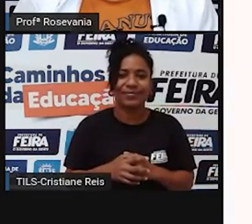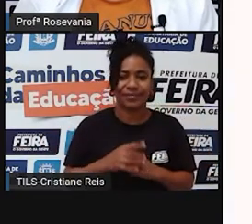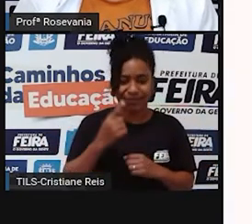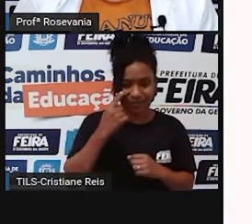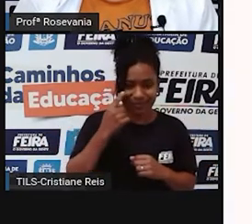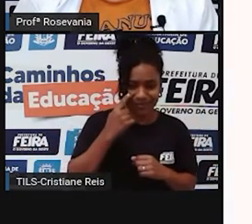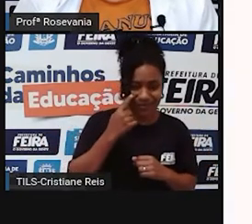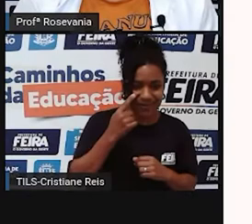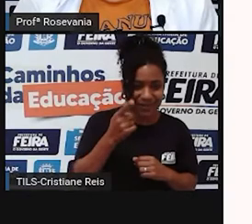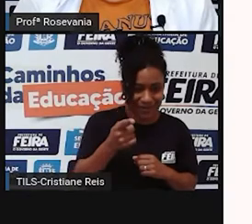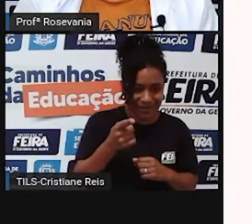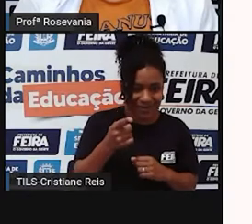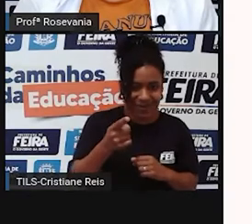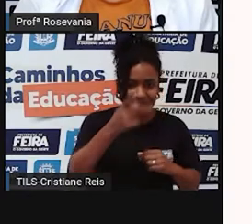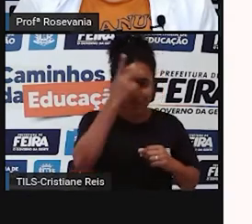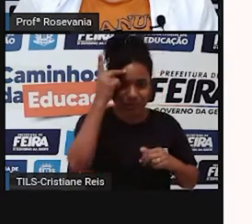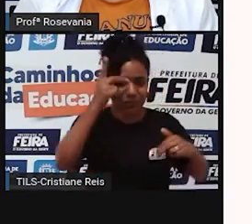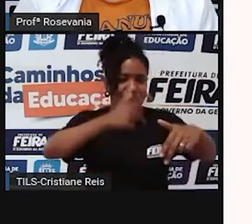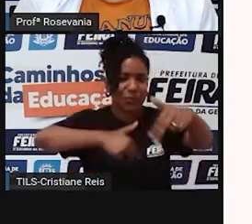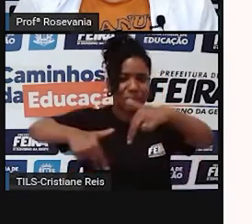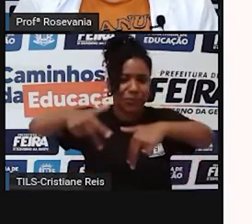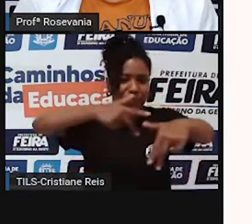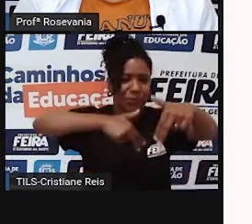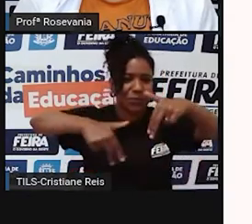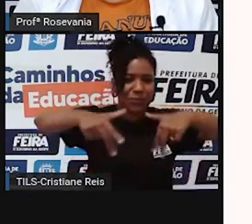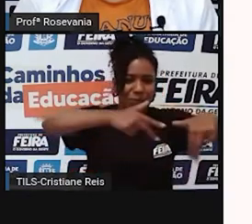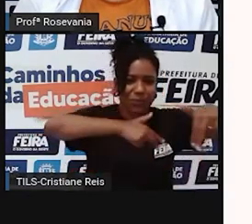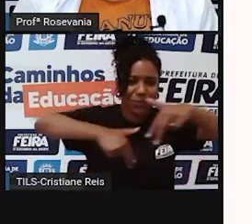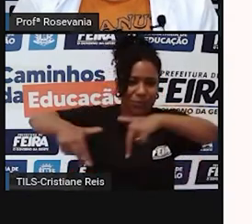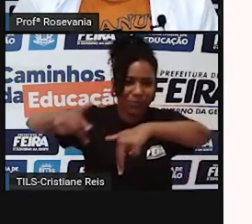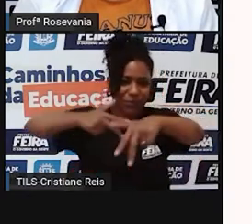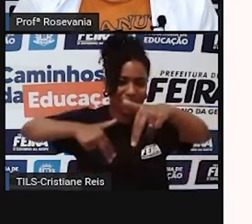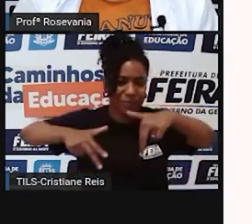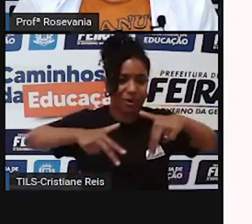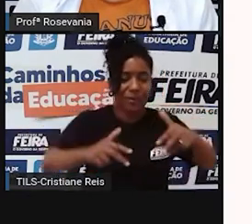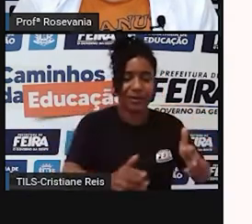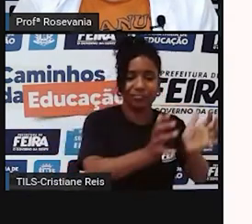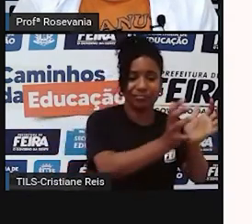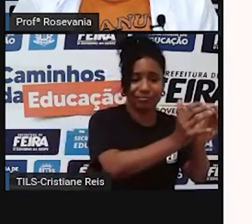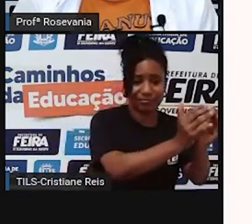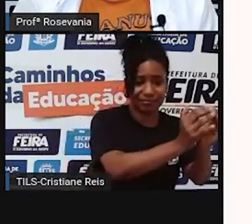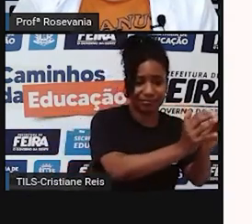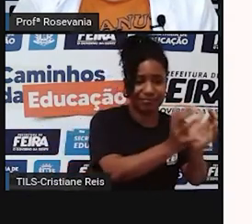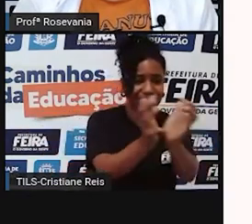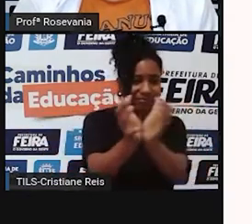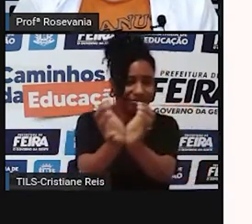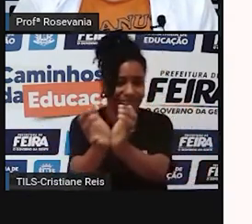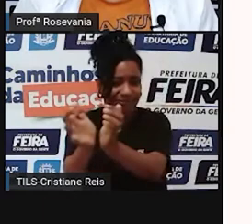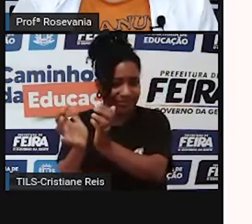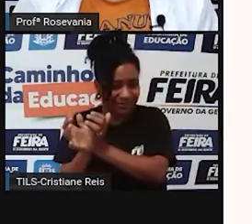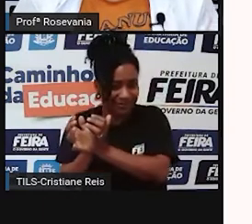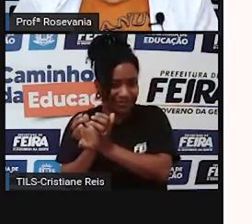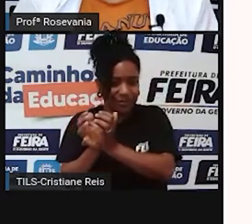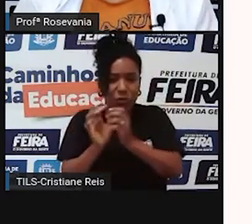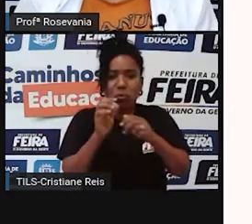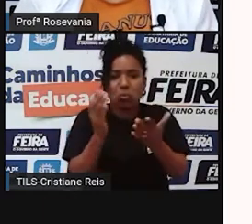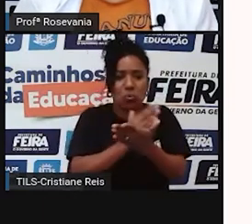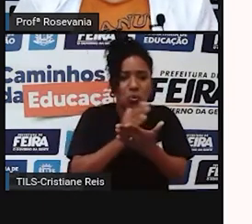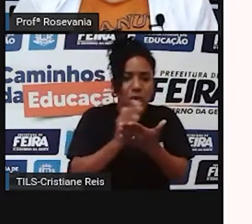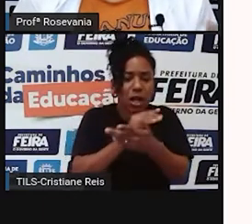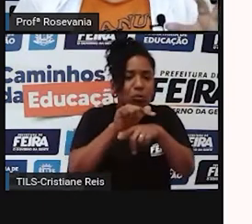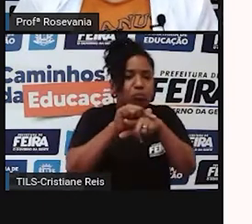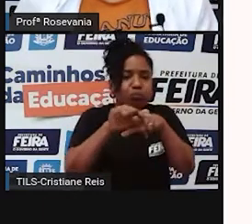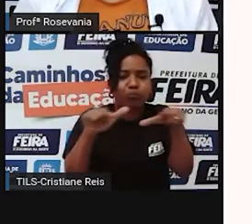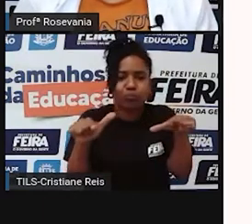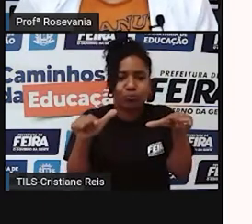aqui eu tenho um grande número de habitantes, mas existem espaços que não são ocupados, tá vendo? Tem um grande número de